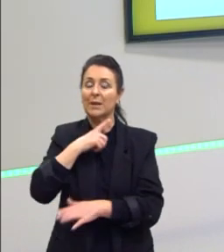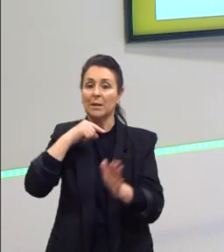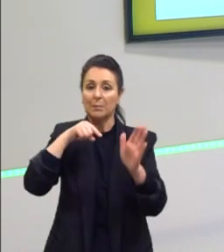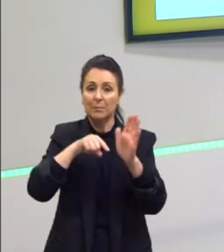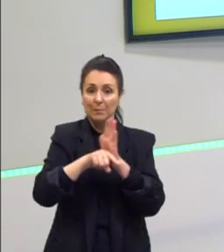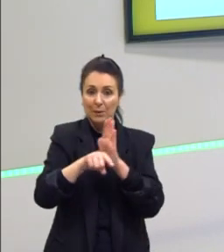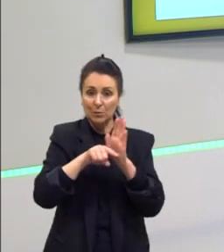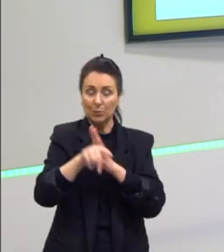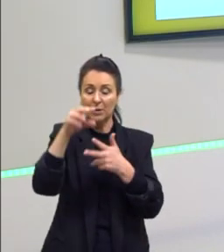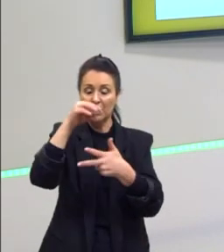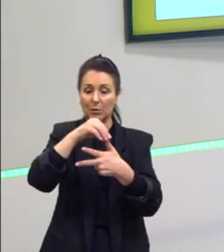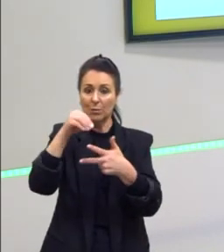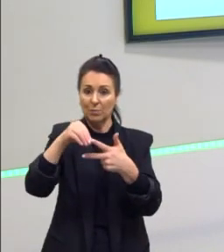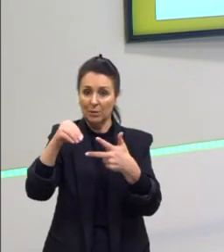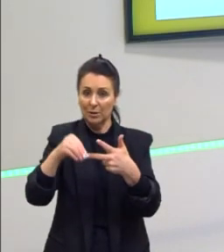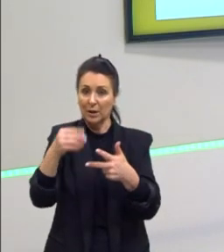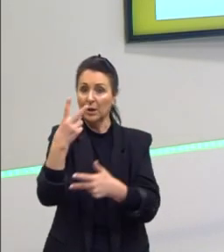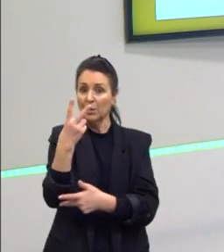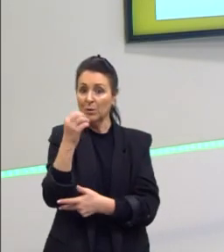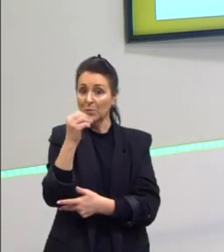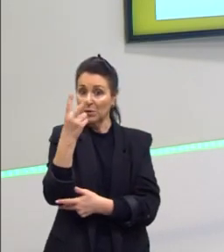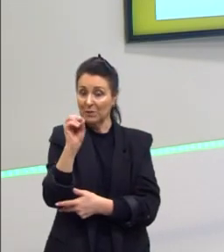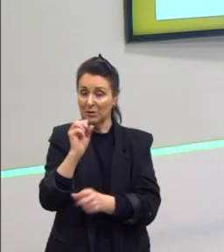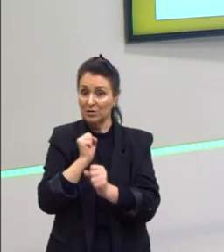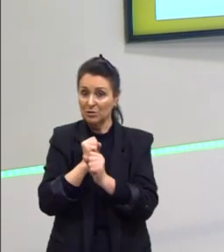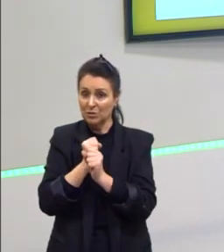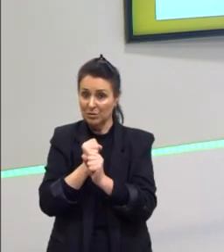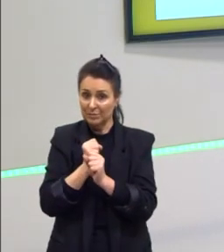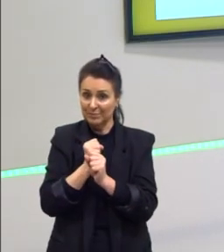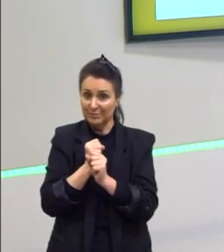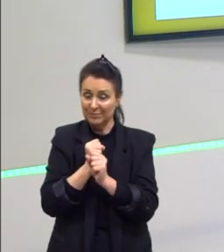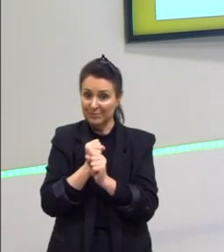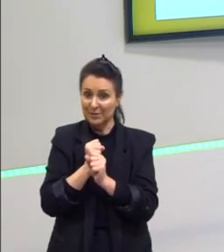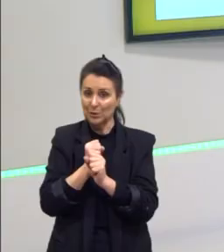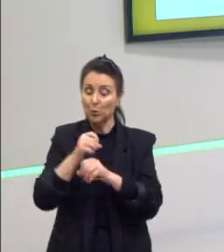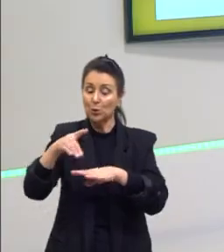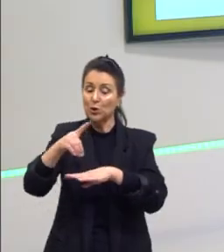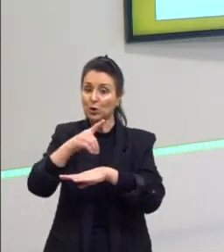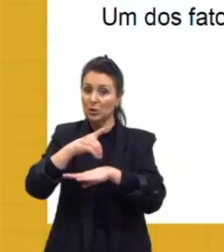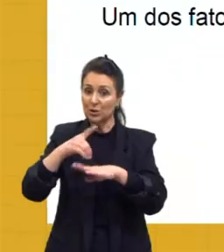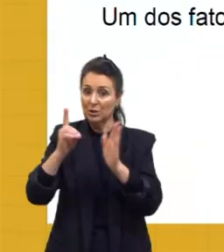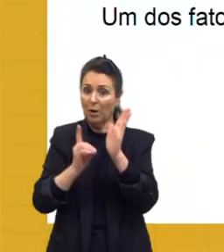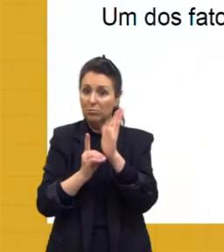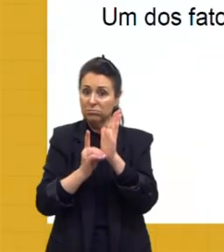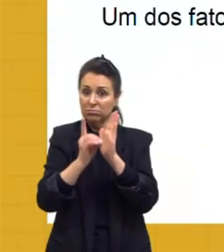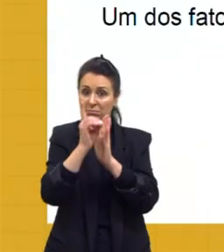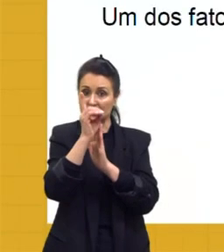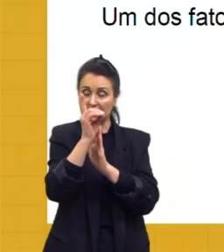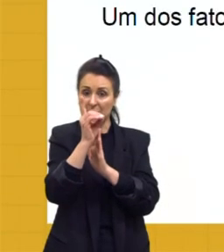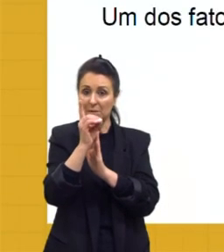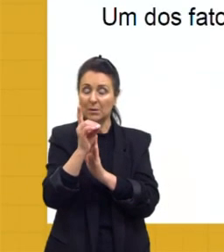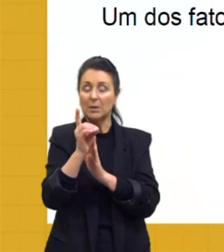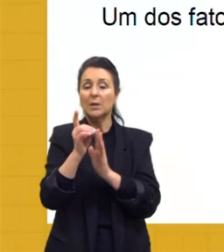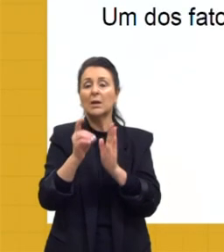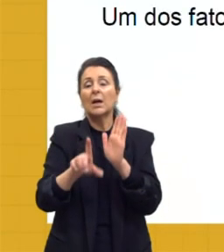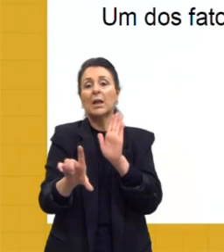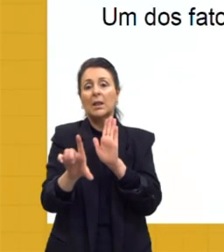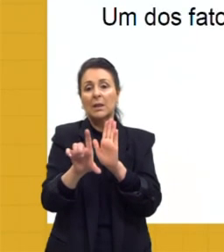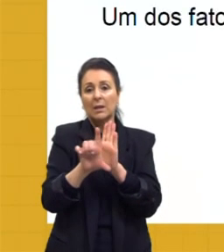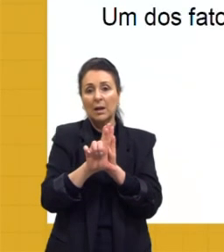46 do Enem 2020, do Enem Digital. Então, nessa lei de 13 de maio de